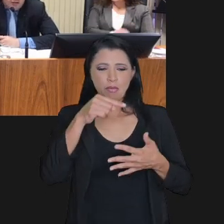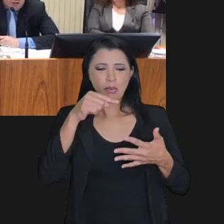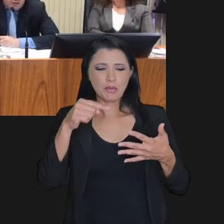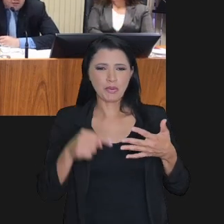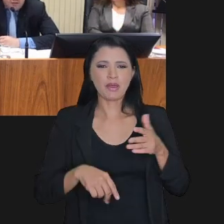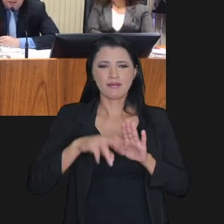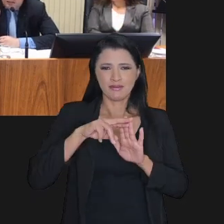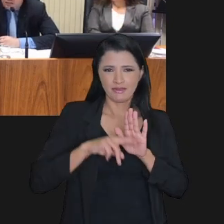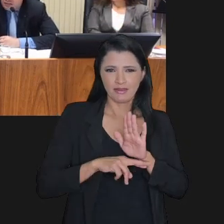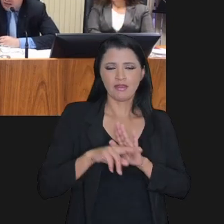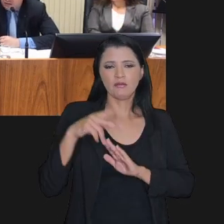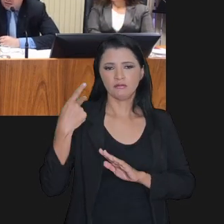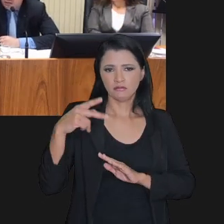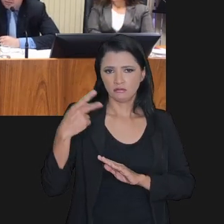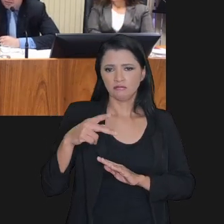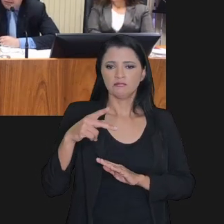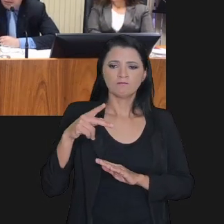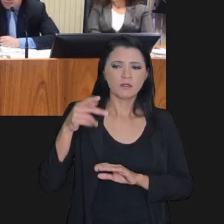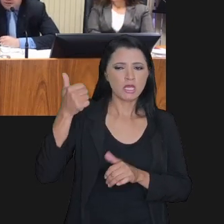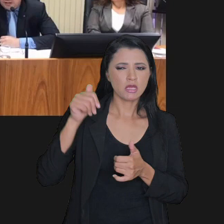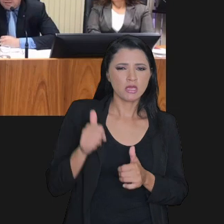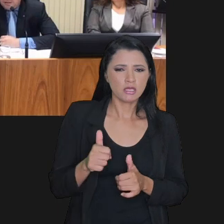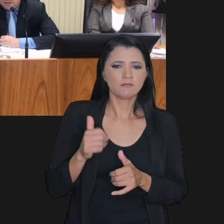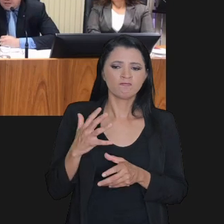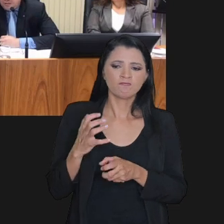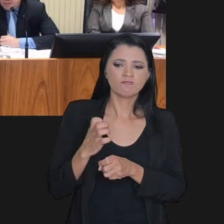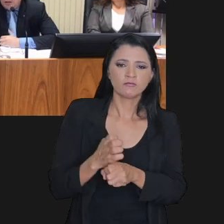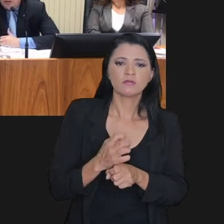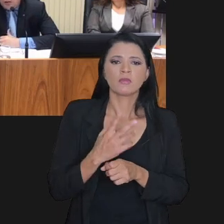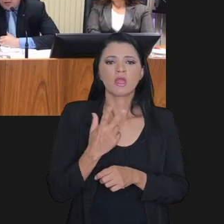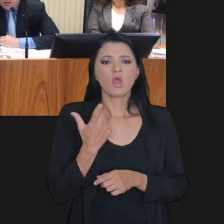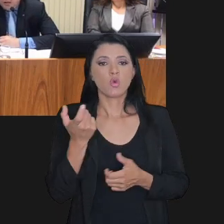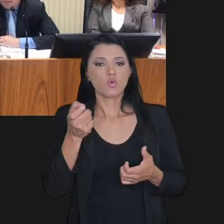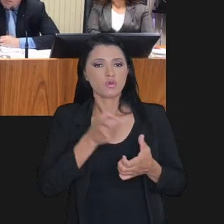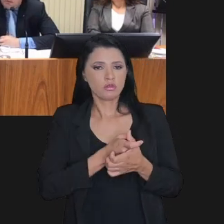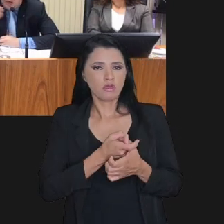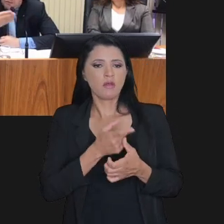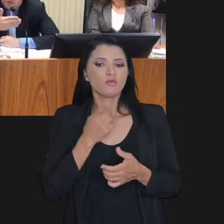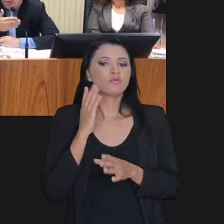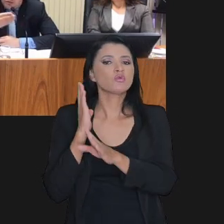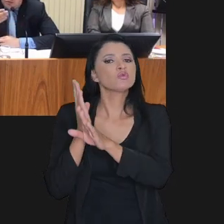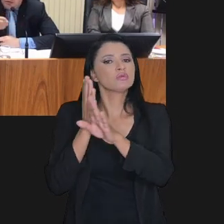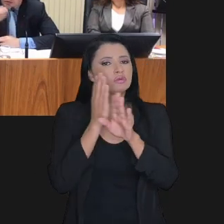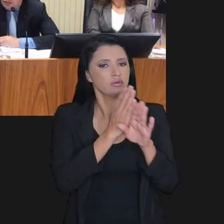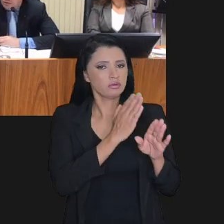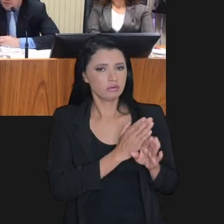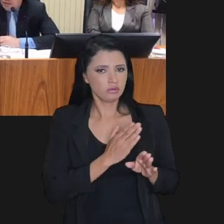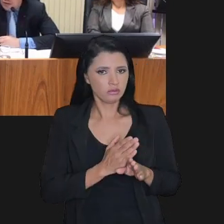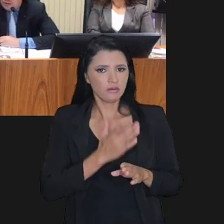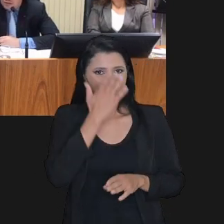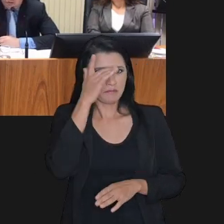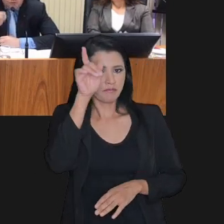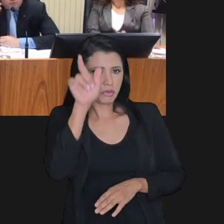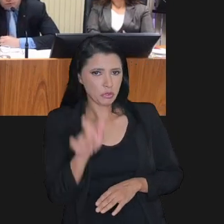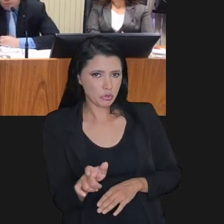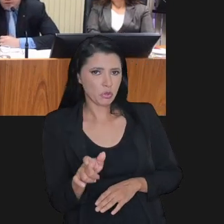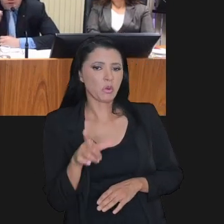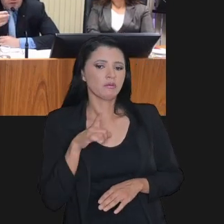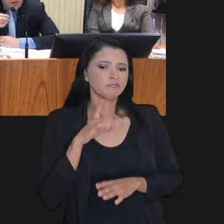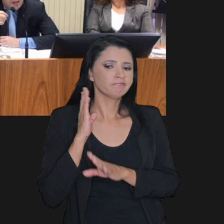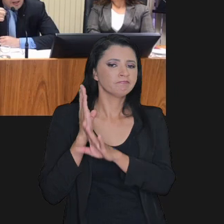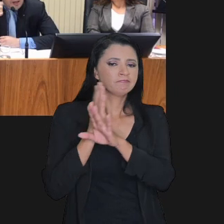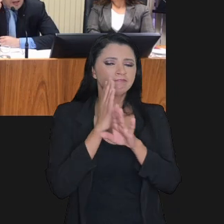com esses critérios para essa ferição, os débitos estão sendo identificados do